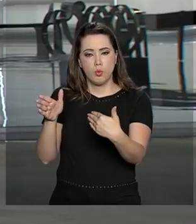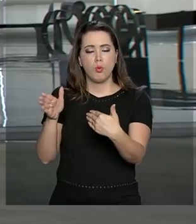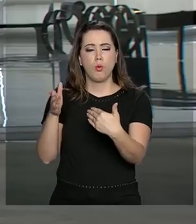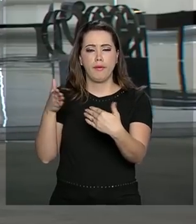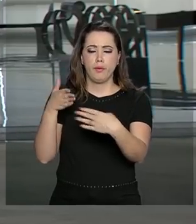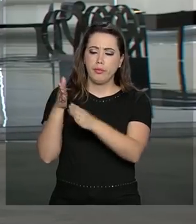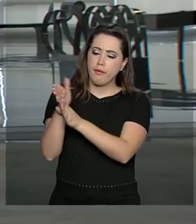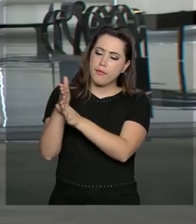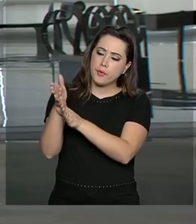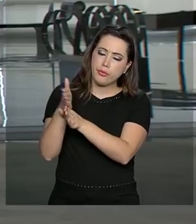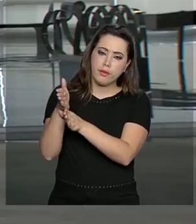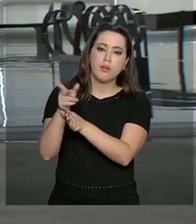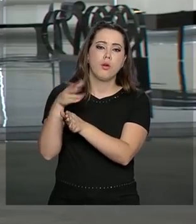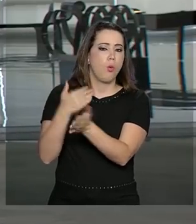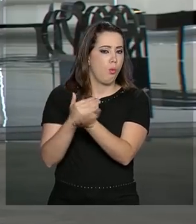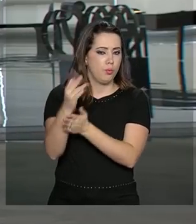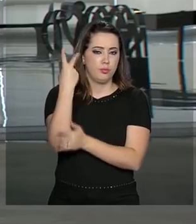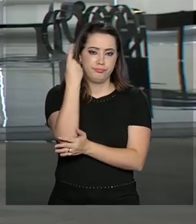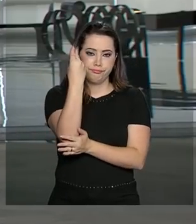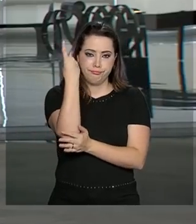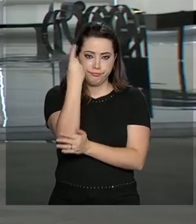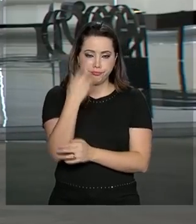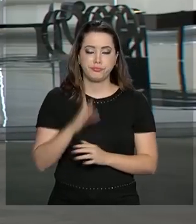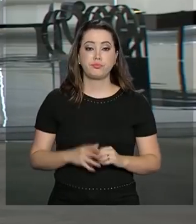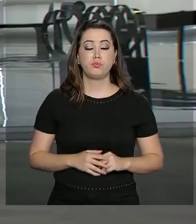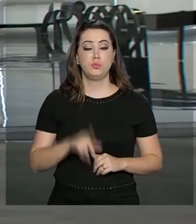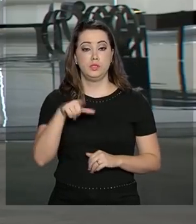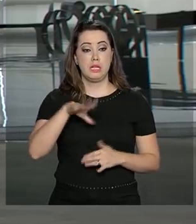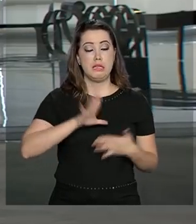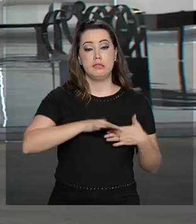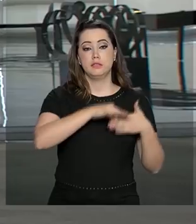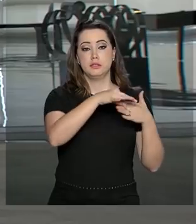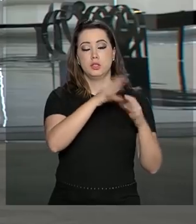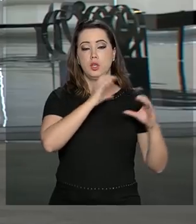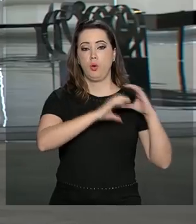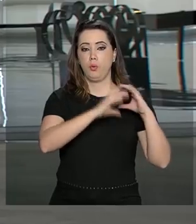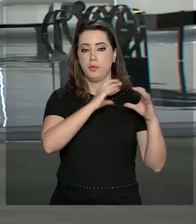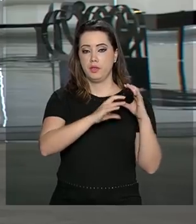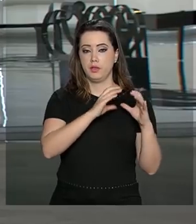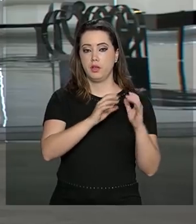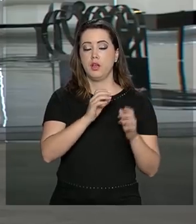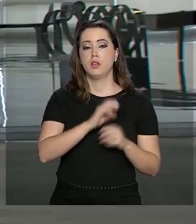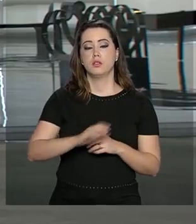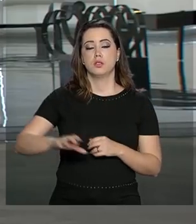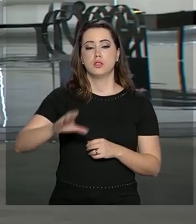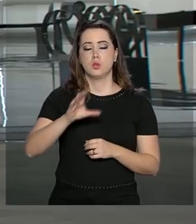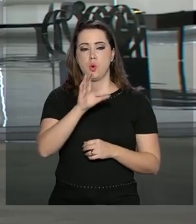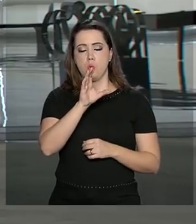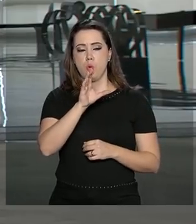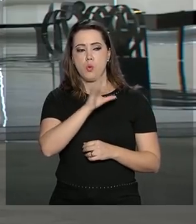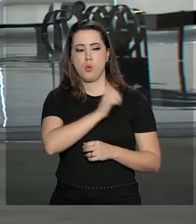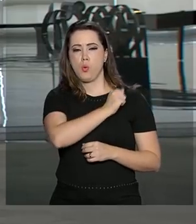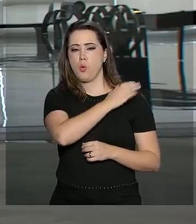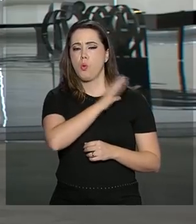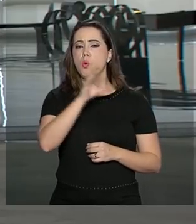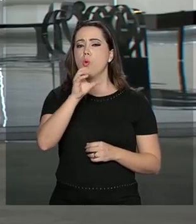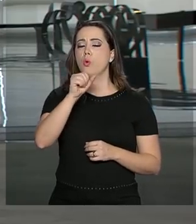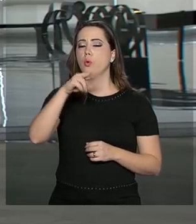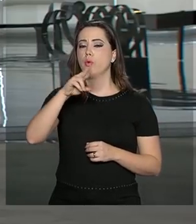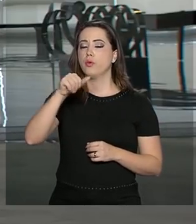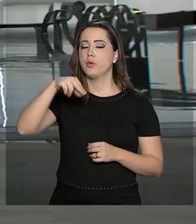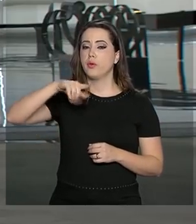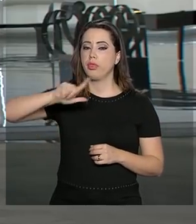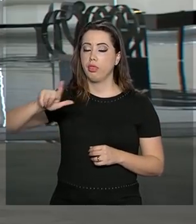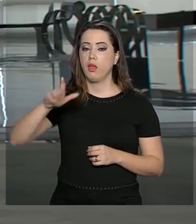continua normalmente. A chefe da comunicação social da operação, o coronel Carla Beatriz, disse que o